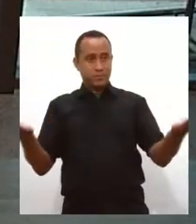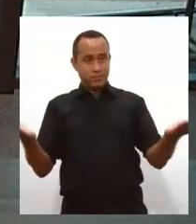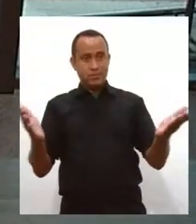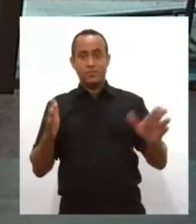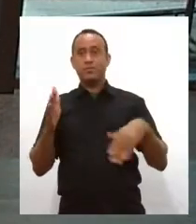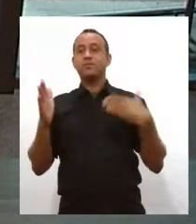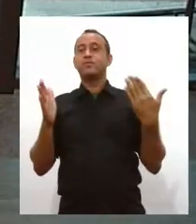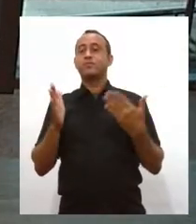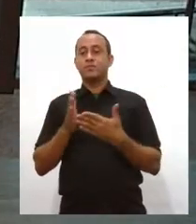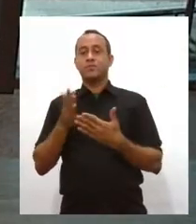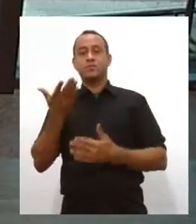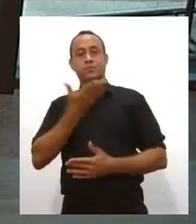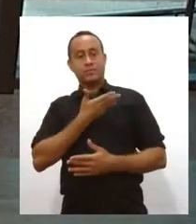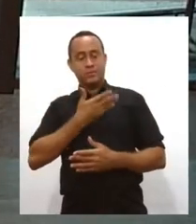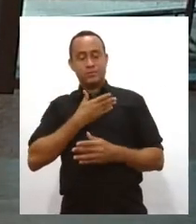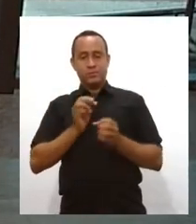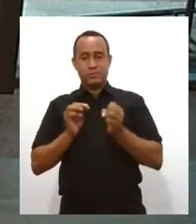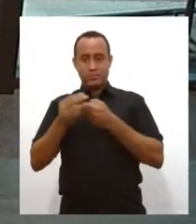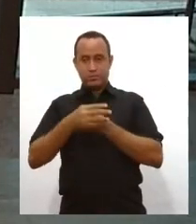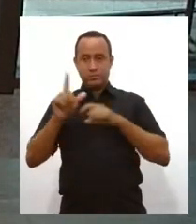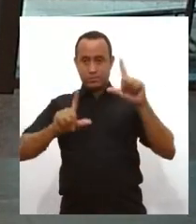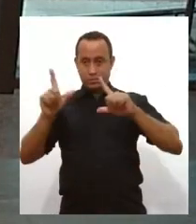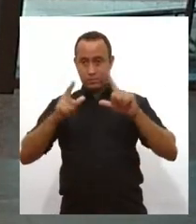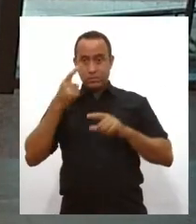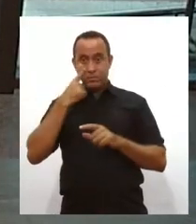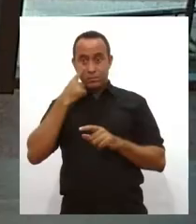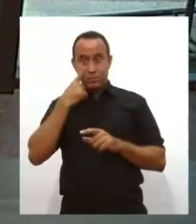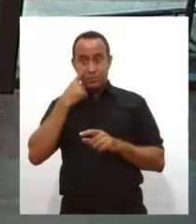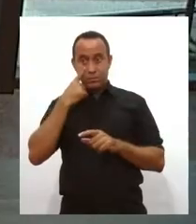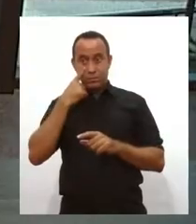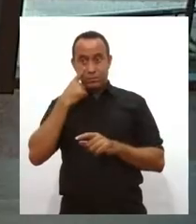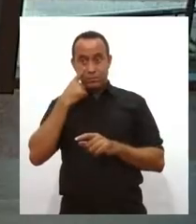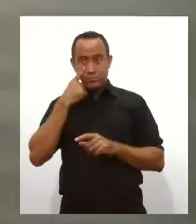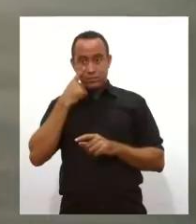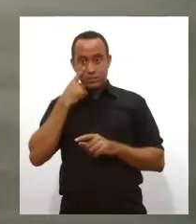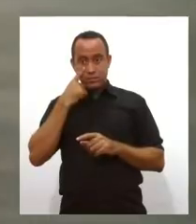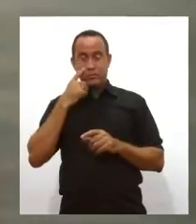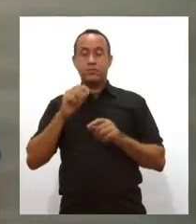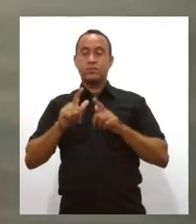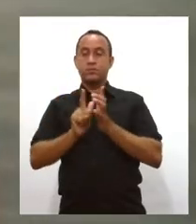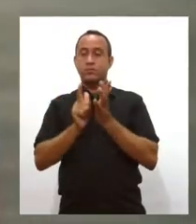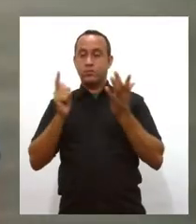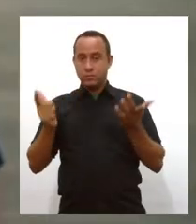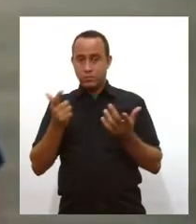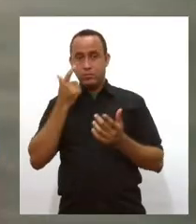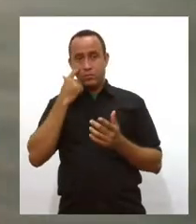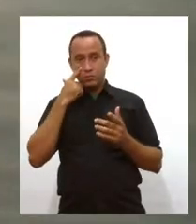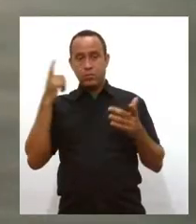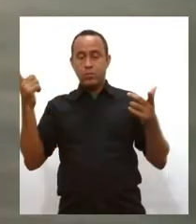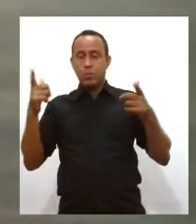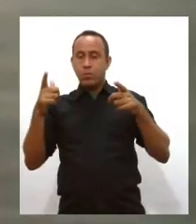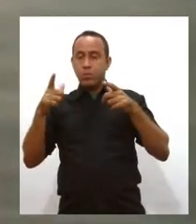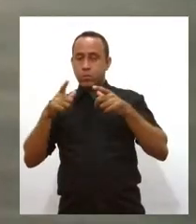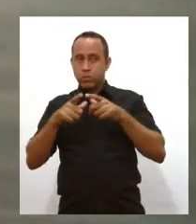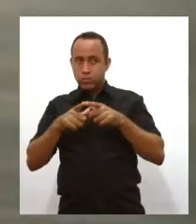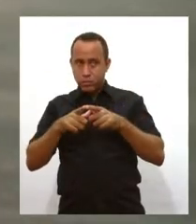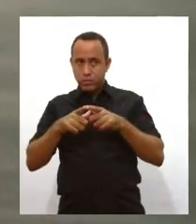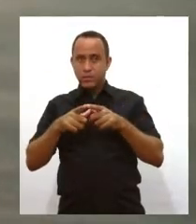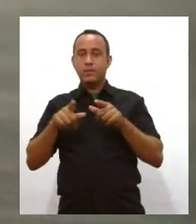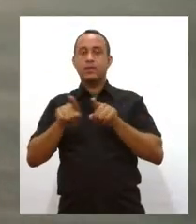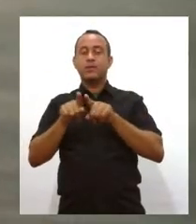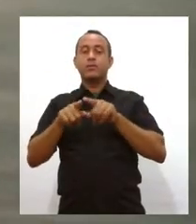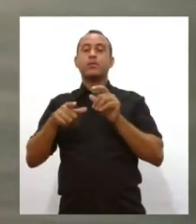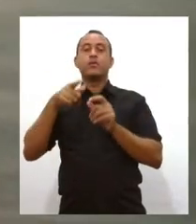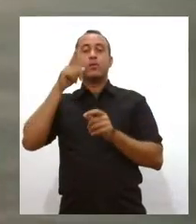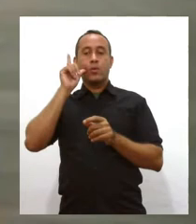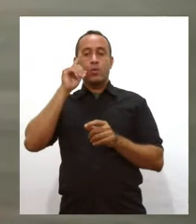aos telespectadores da TVLS, você que acompanha o JA. Eu venho também com um número menor do que o que eu divulguei ontem, né?